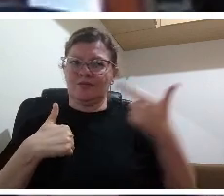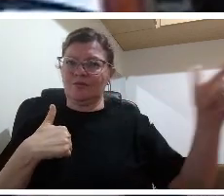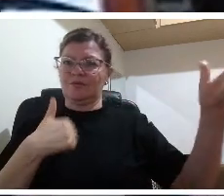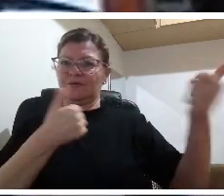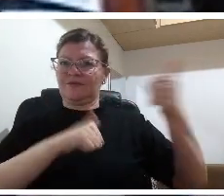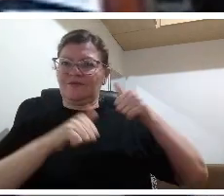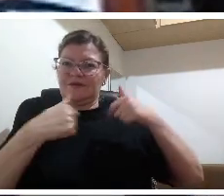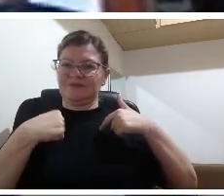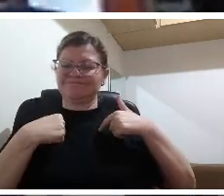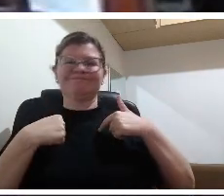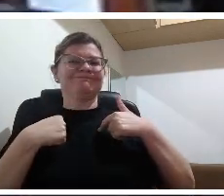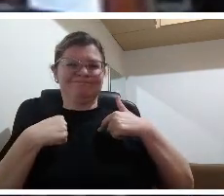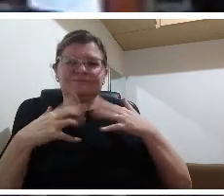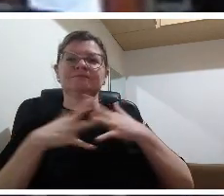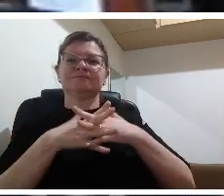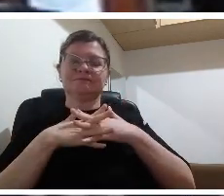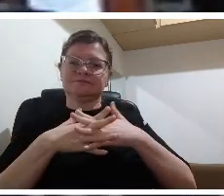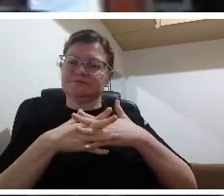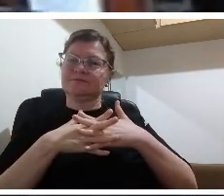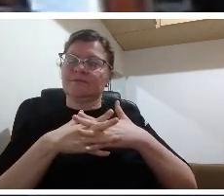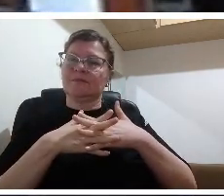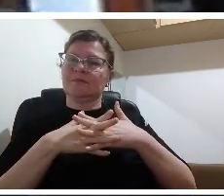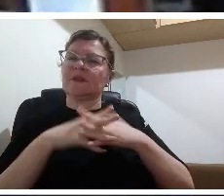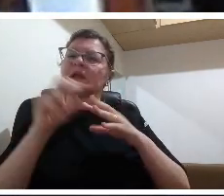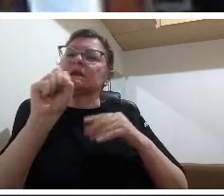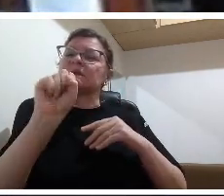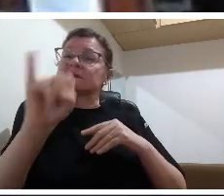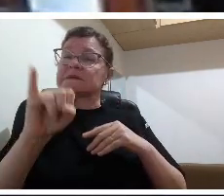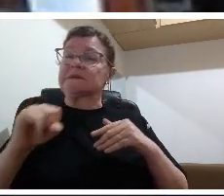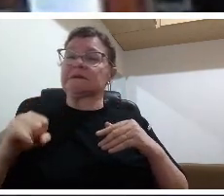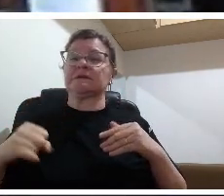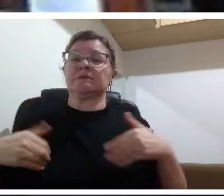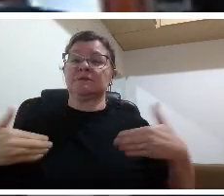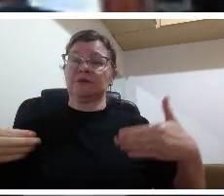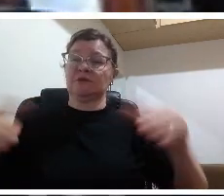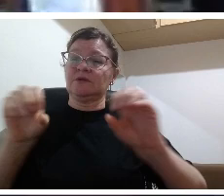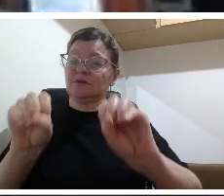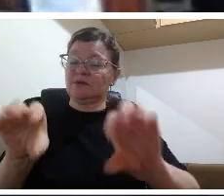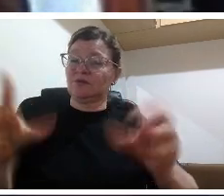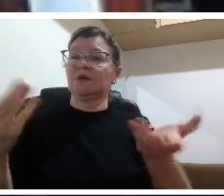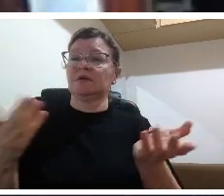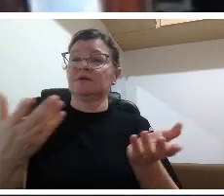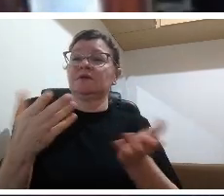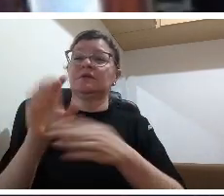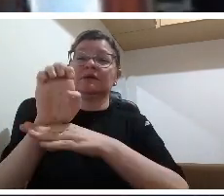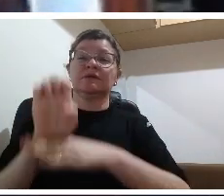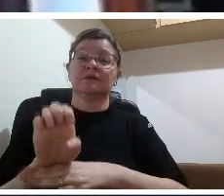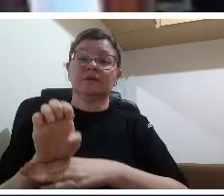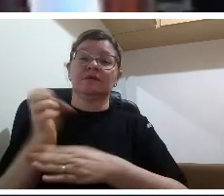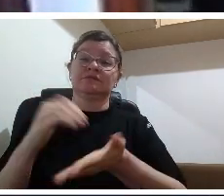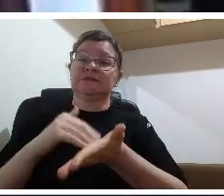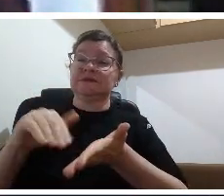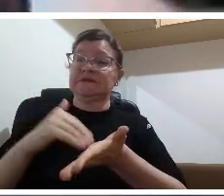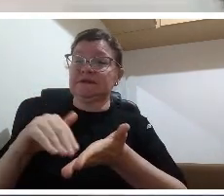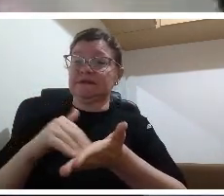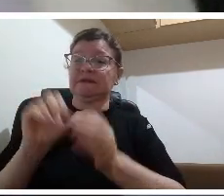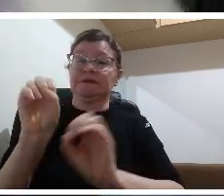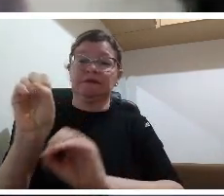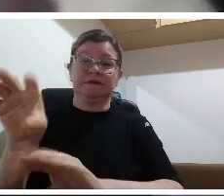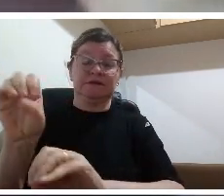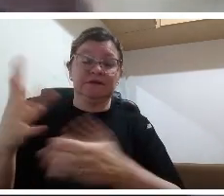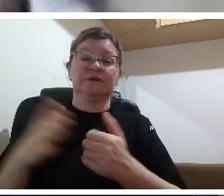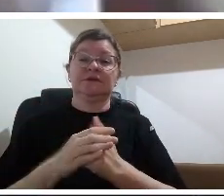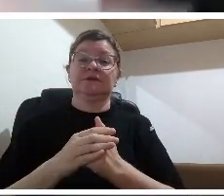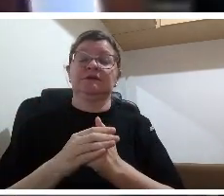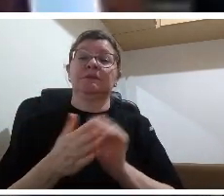avaliação de nós professores em nível nacional escola por escola tipo por tipo existia o provão dos alunos de pedagogia